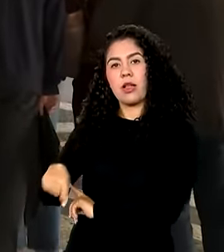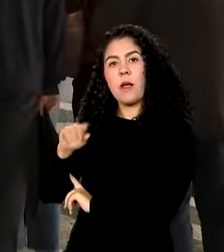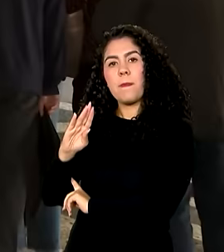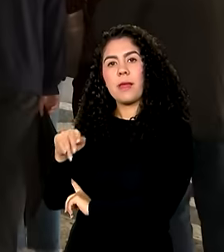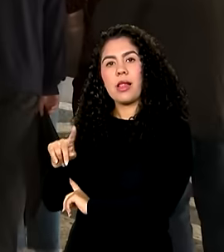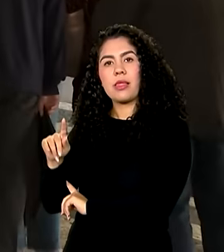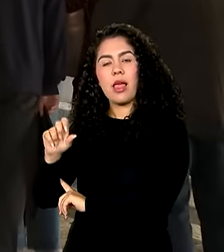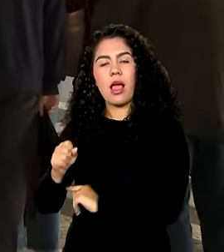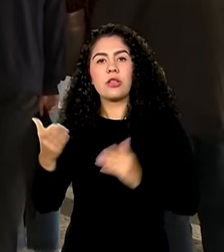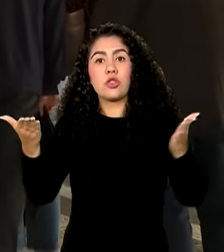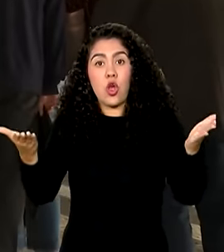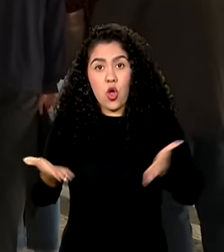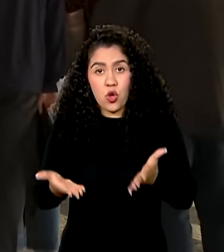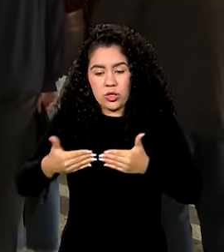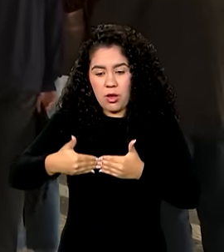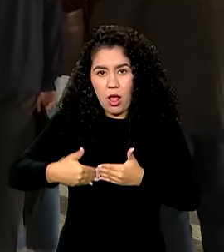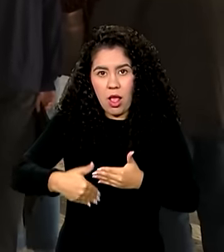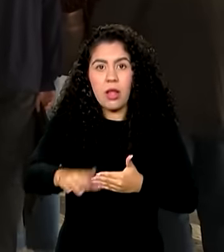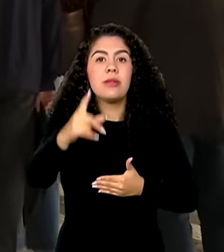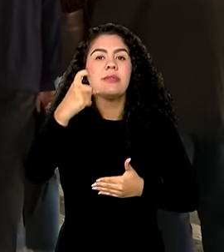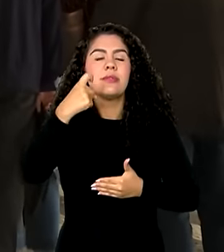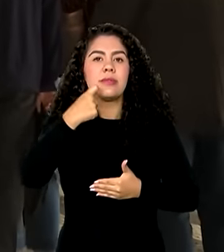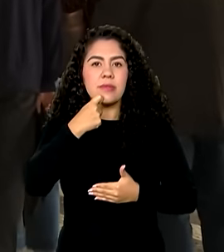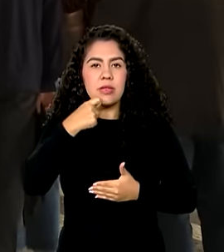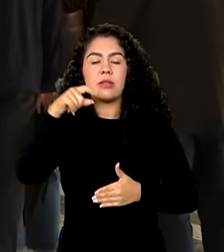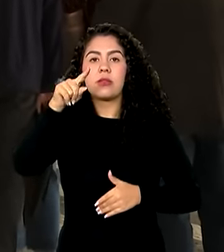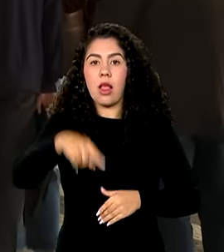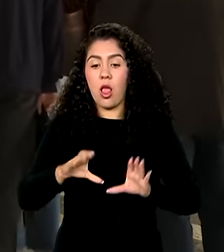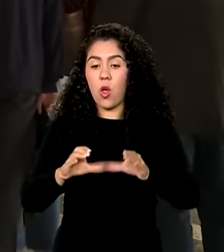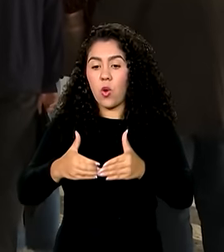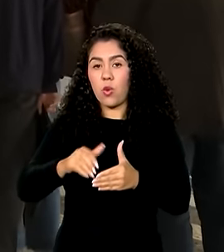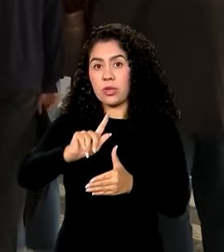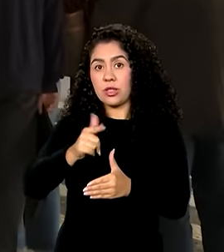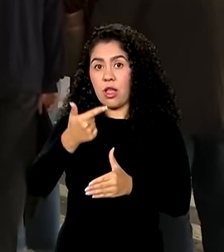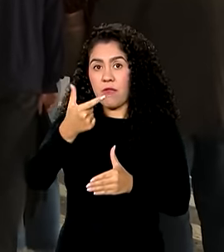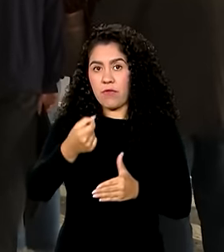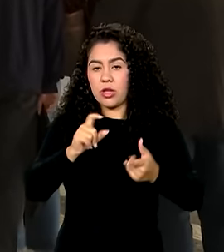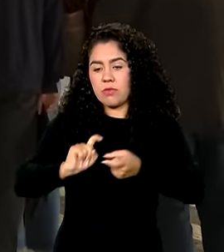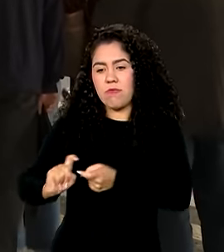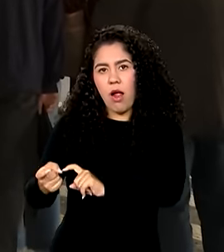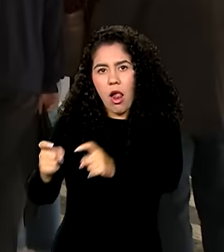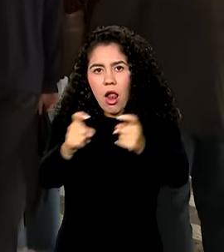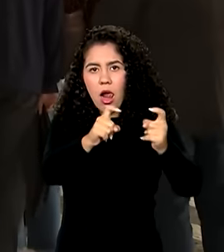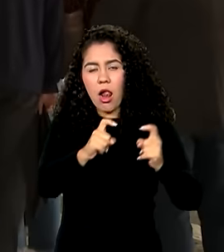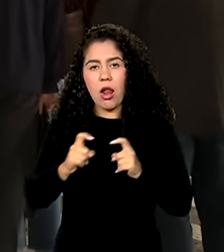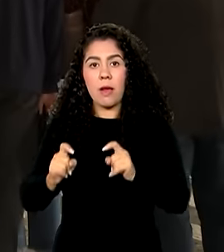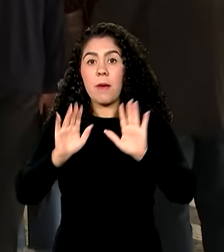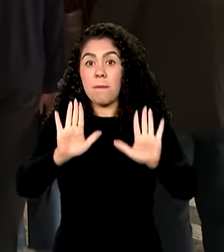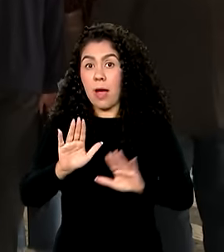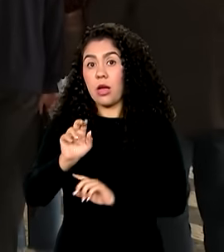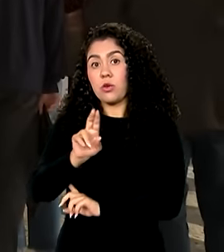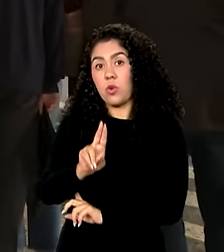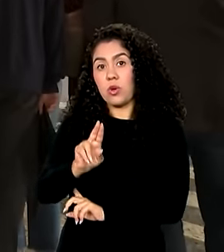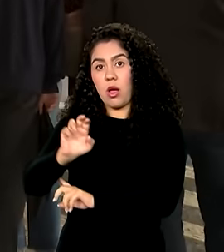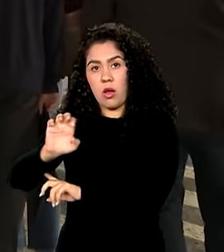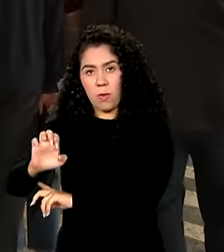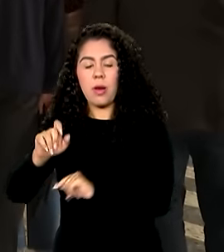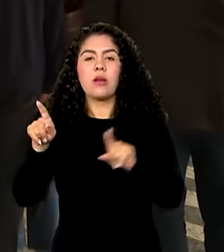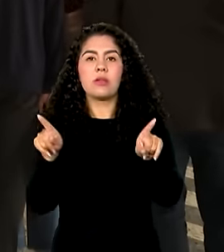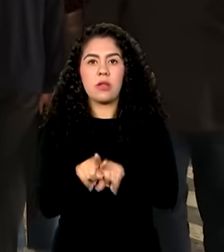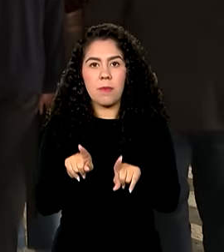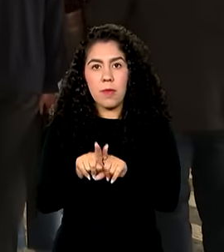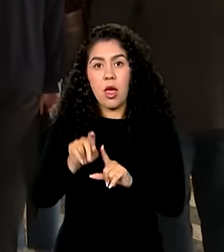-feira. Esse é um evento paralelo do G20, grupo das maiores economias do mundo, mas a União Europeia e a União